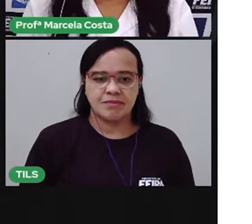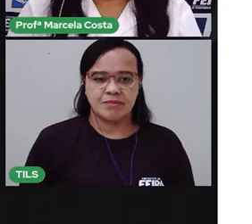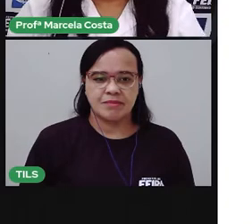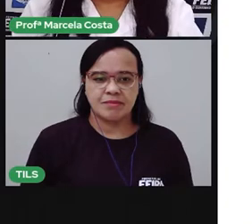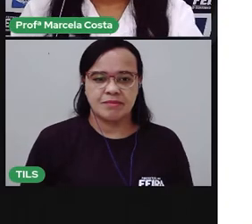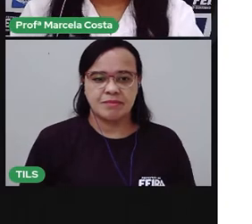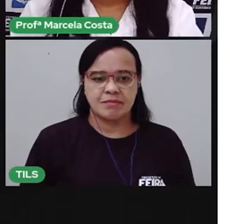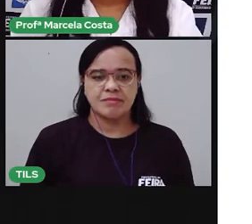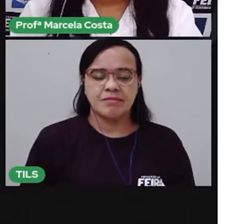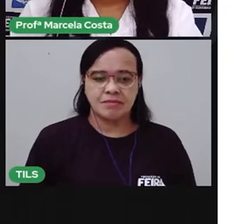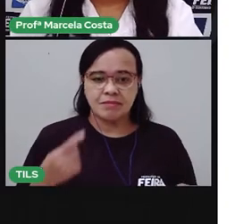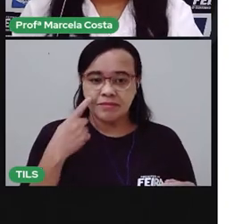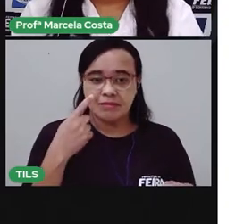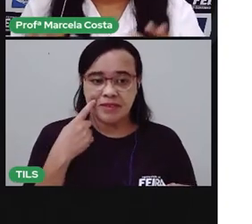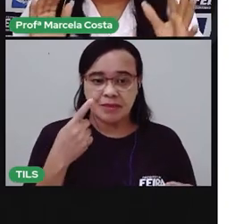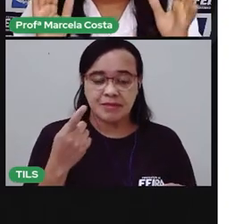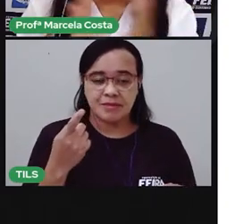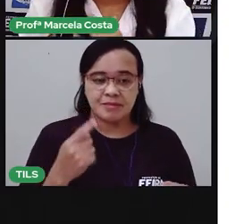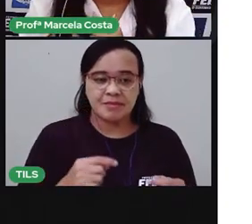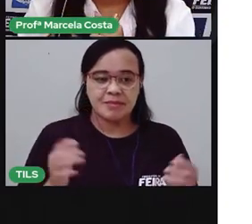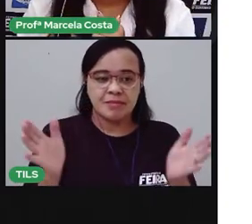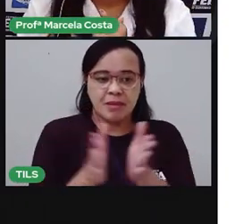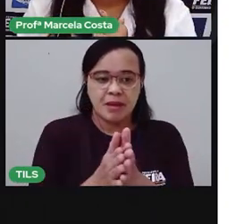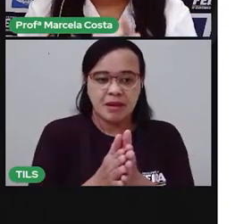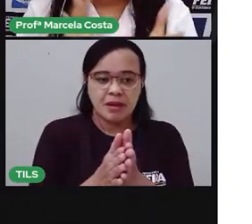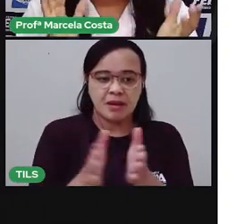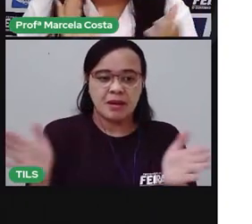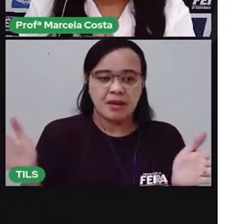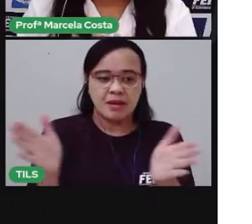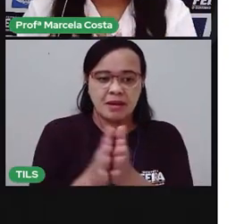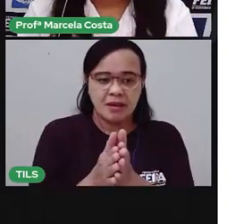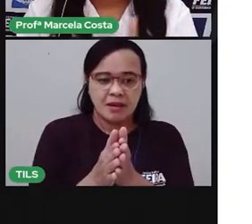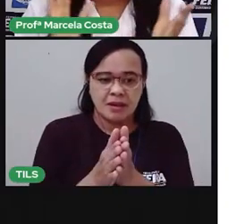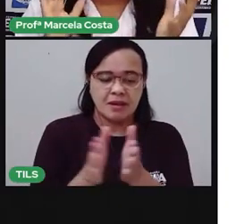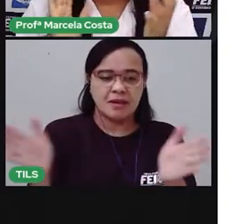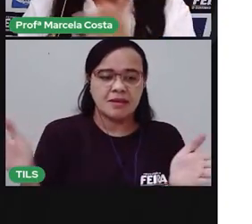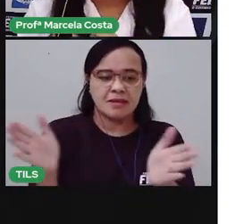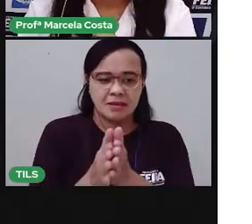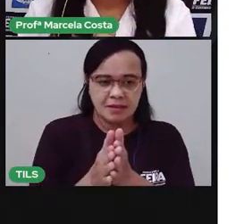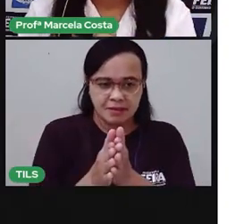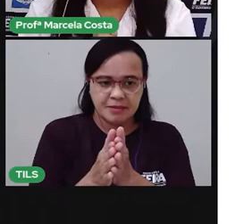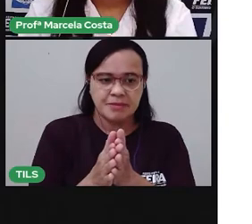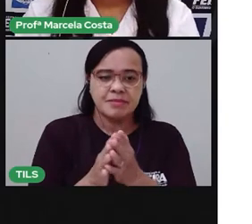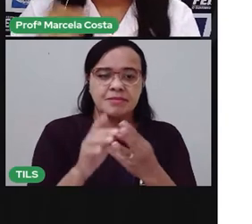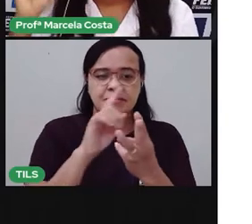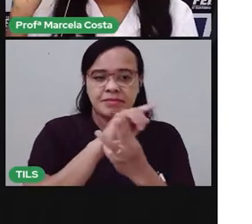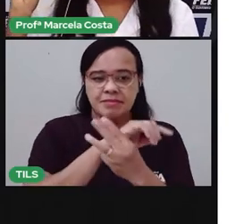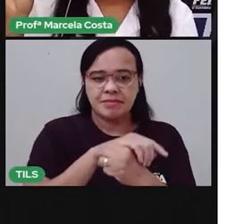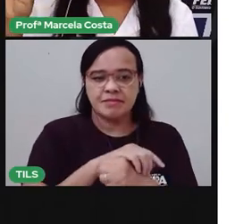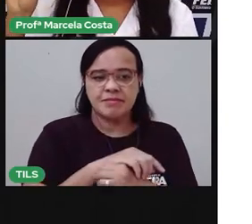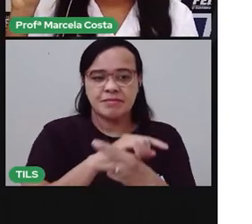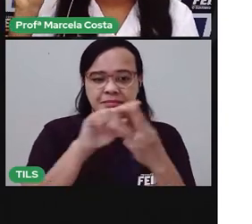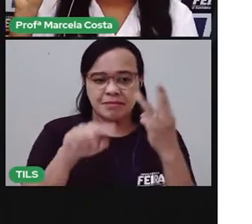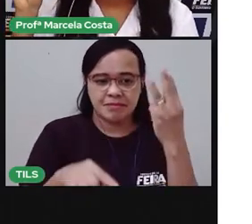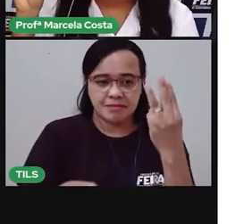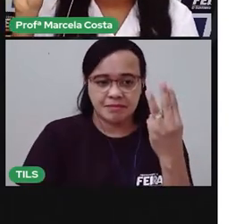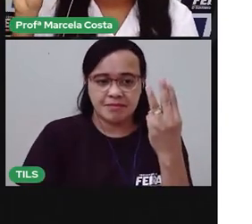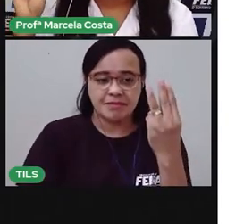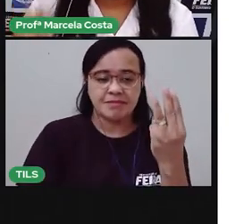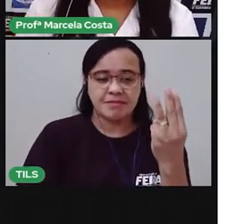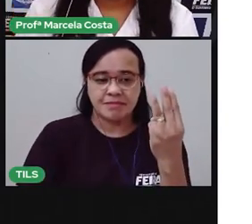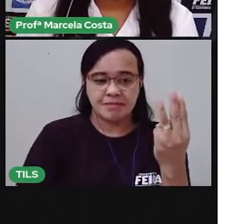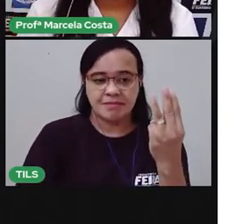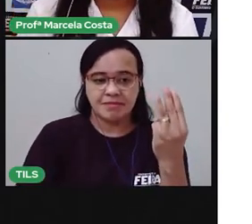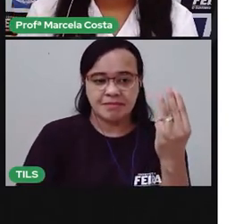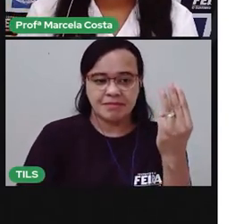Vamos junto? Ba, ra, tá. Três vezes,